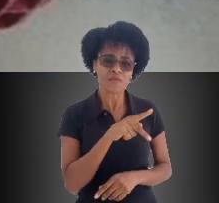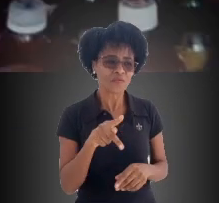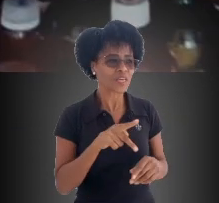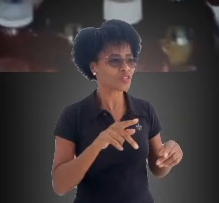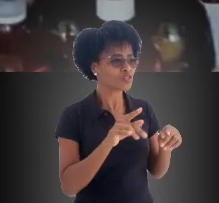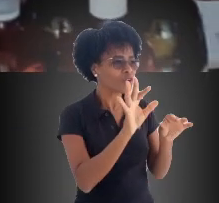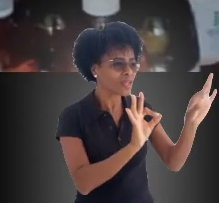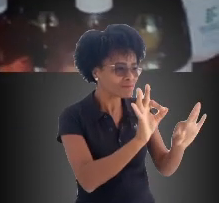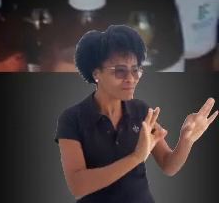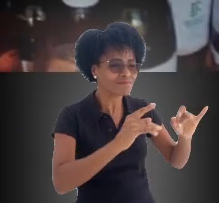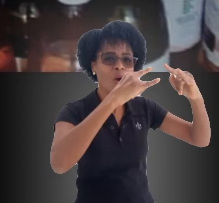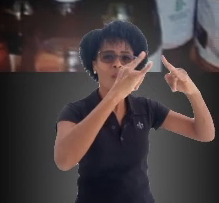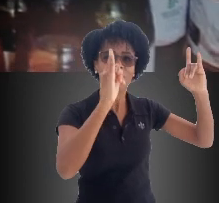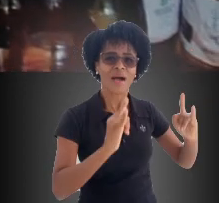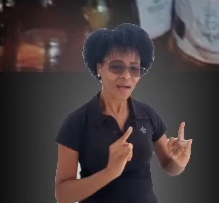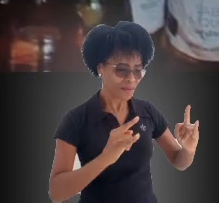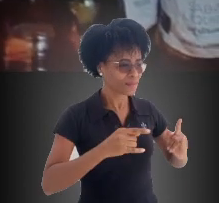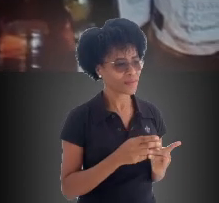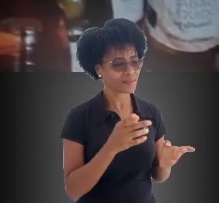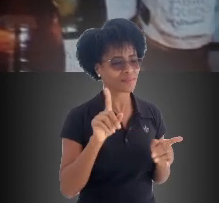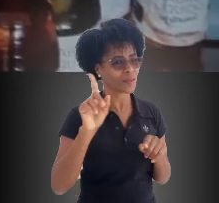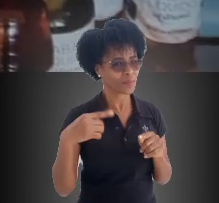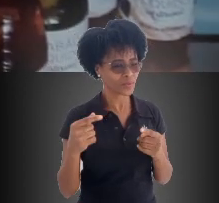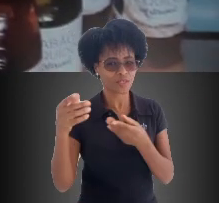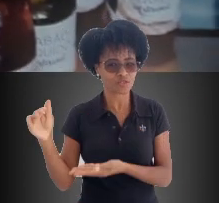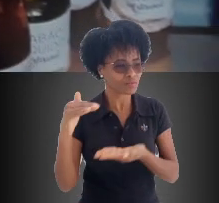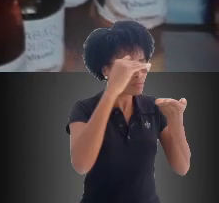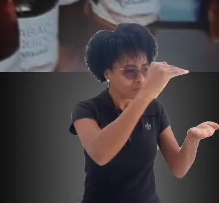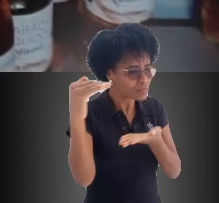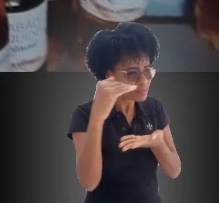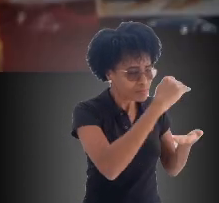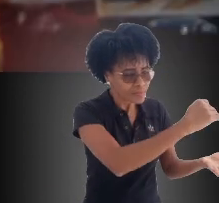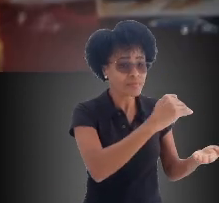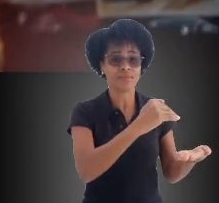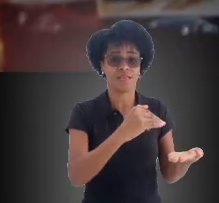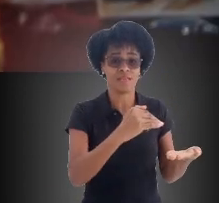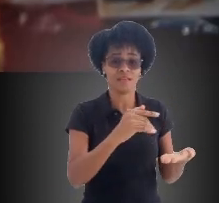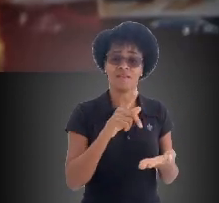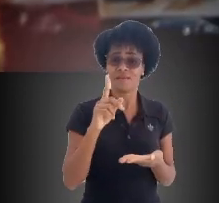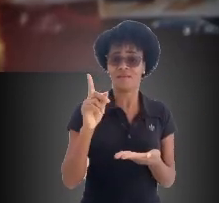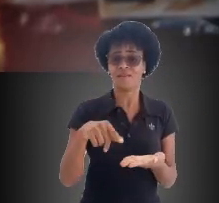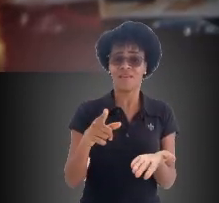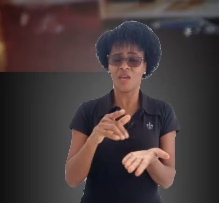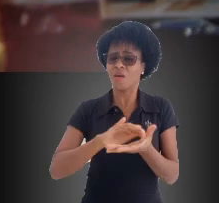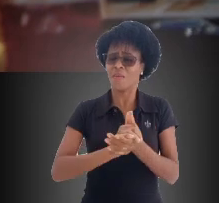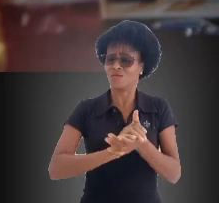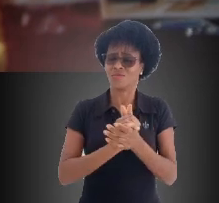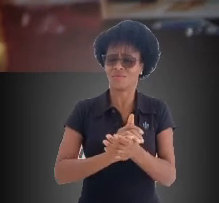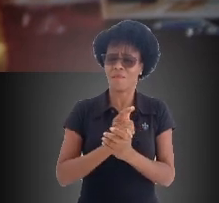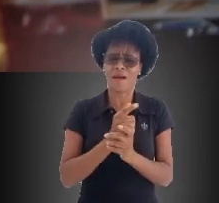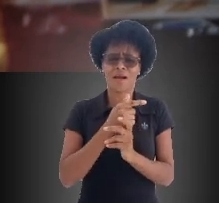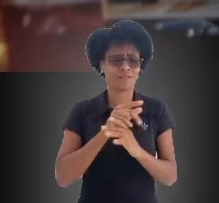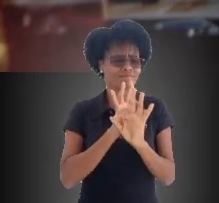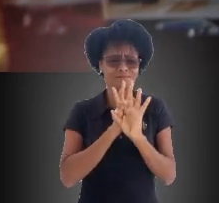aqui do campus fizeram na cidade, e a gente estava colocando o sabão lá. E o retorno da população para a gente, diz